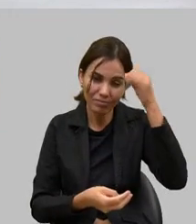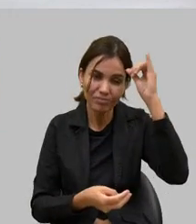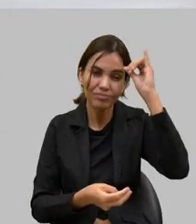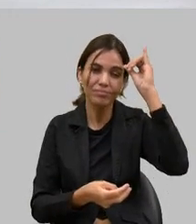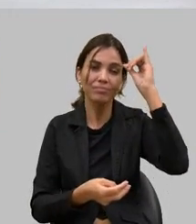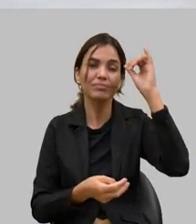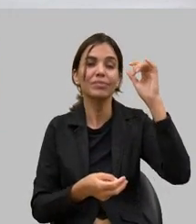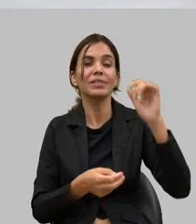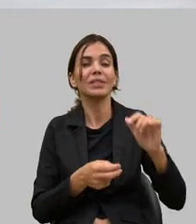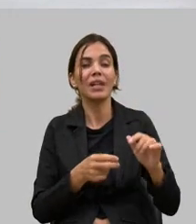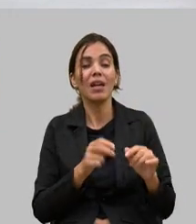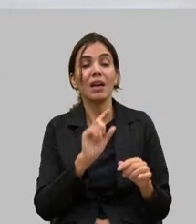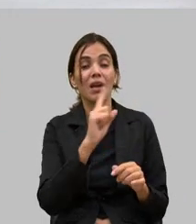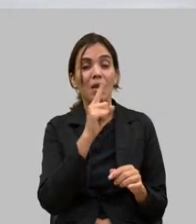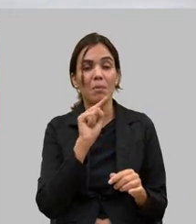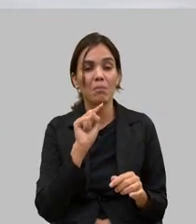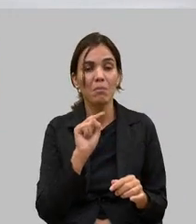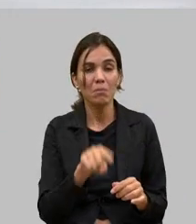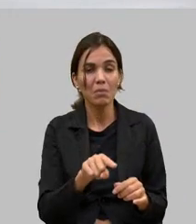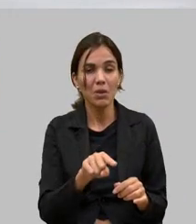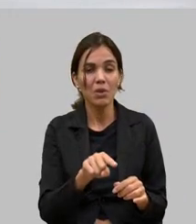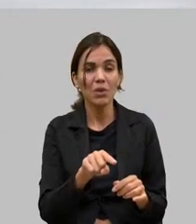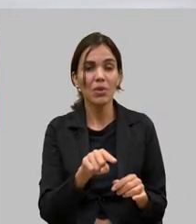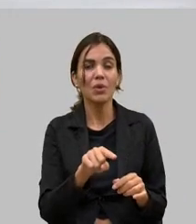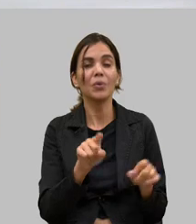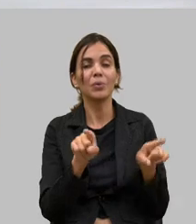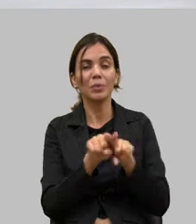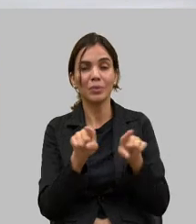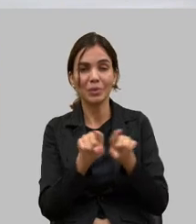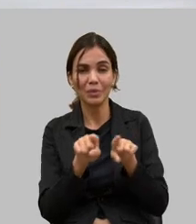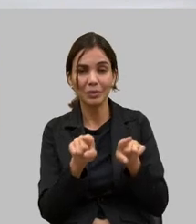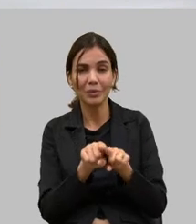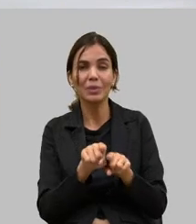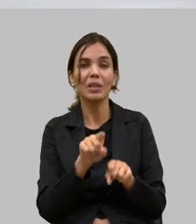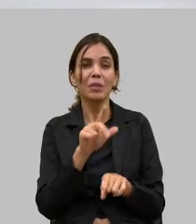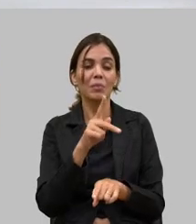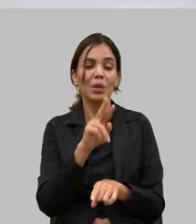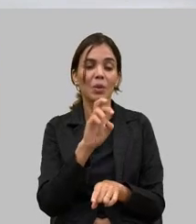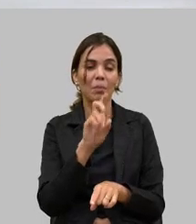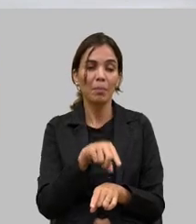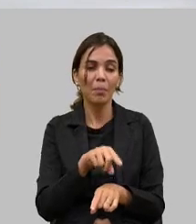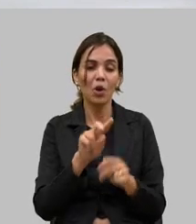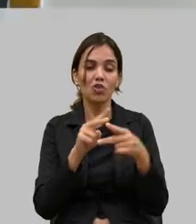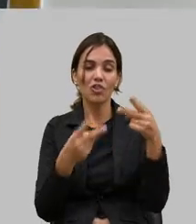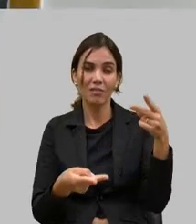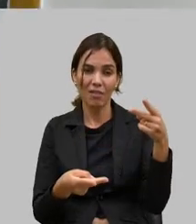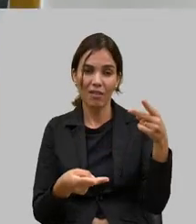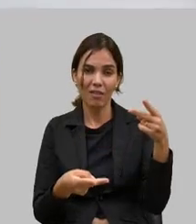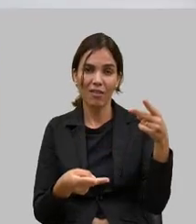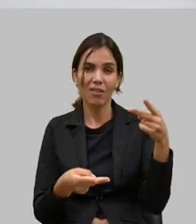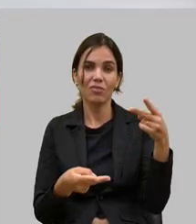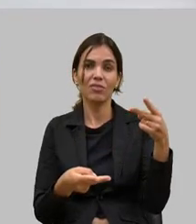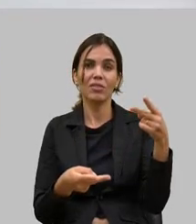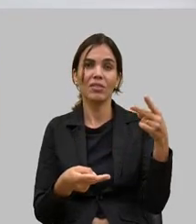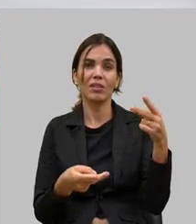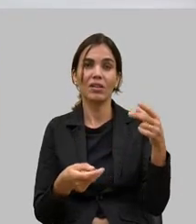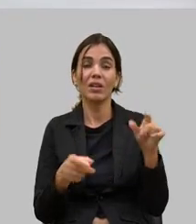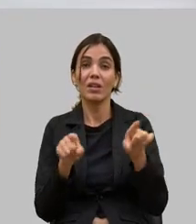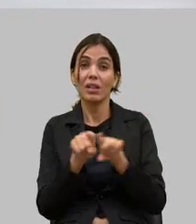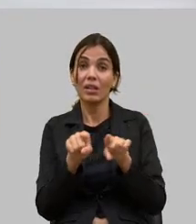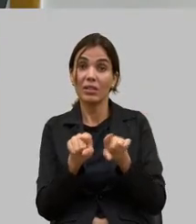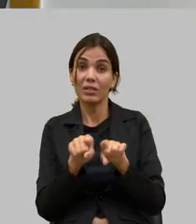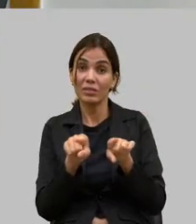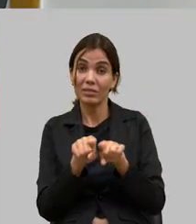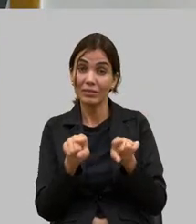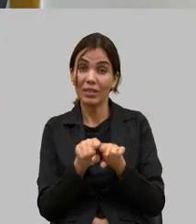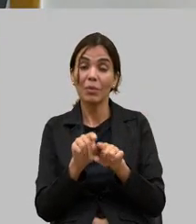inseminadas nesse programa com o pró genética com o circuito mineiro de bovinocultura com a questão do crédito presumido